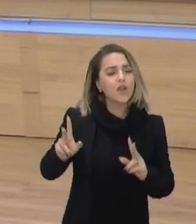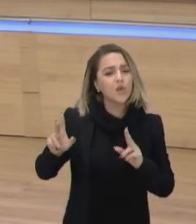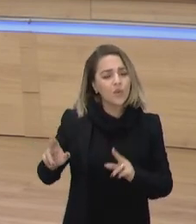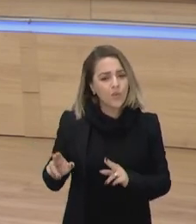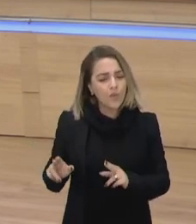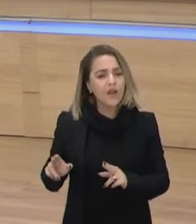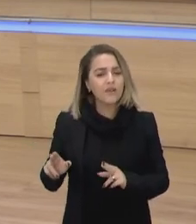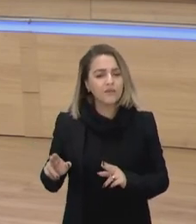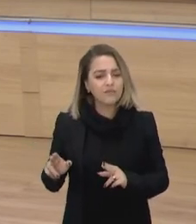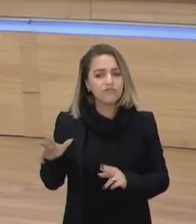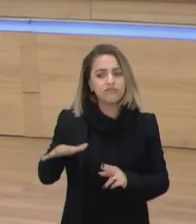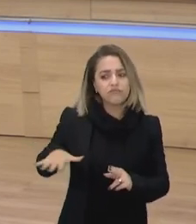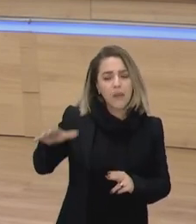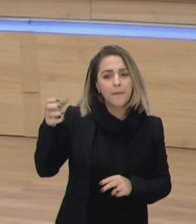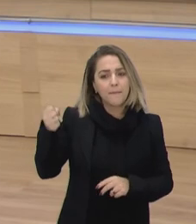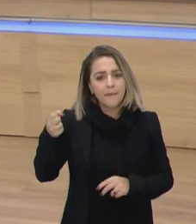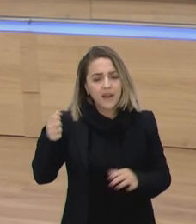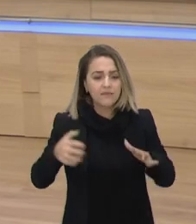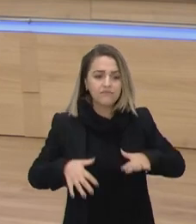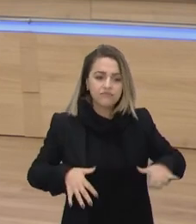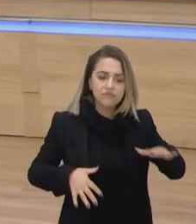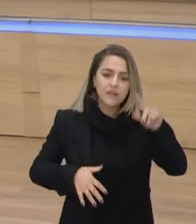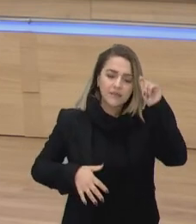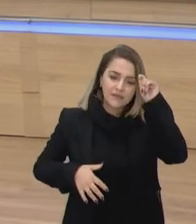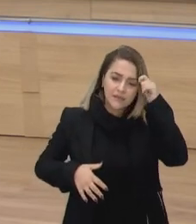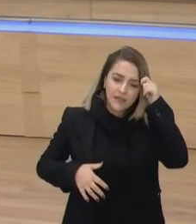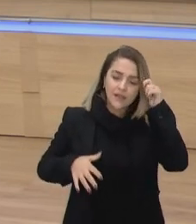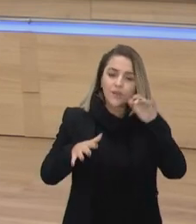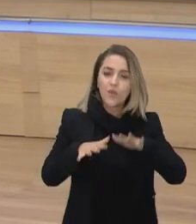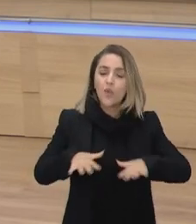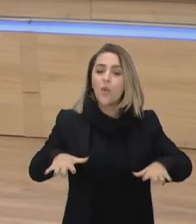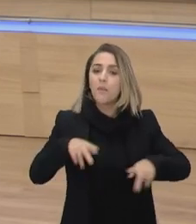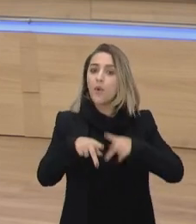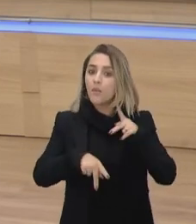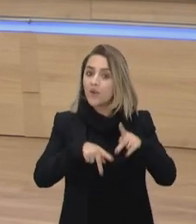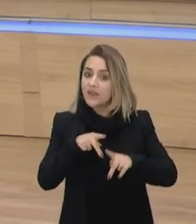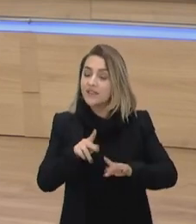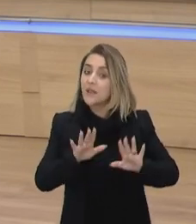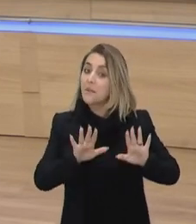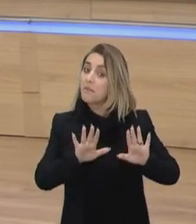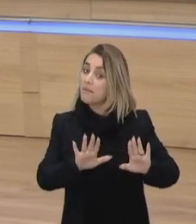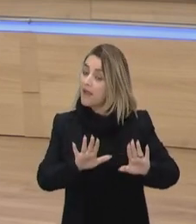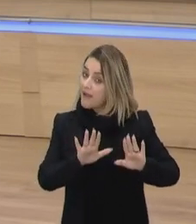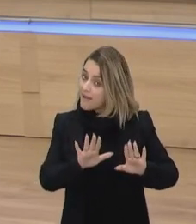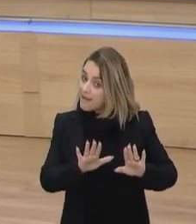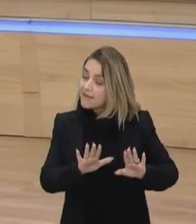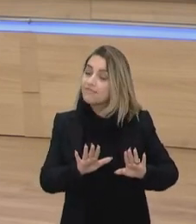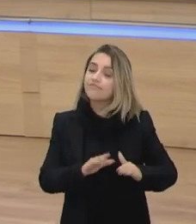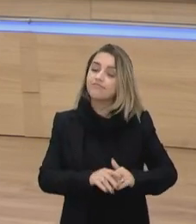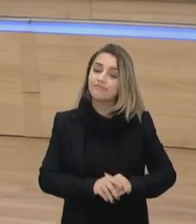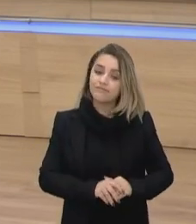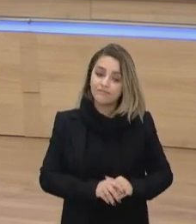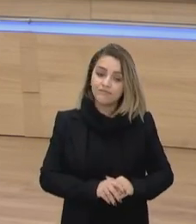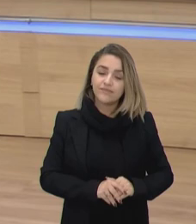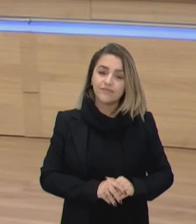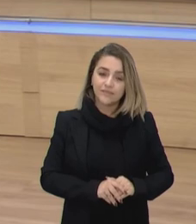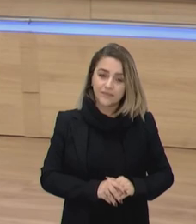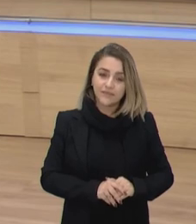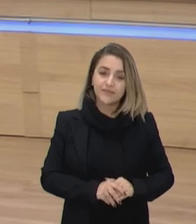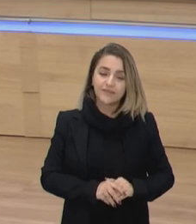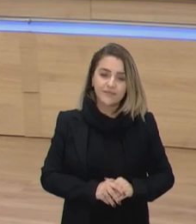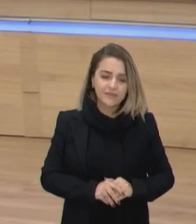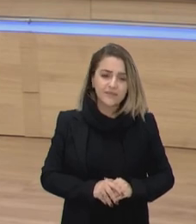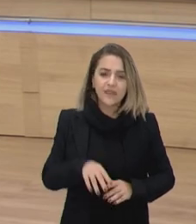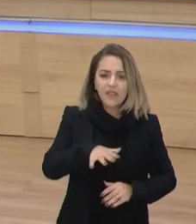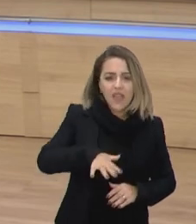brancas e pretas na população e pardas também porém quando nós chegamos no mundo